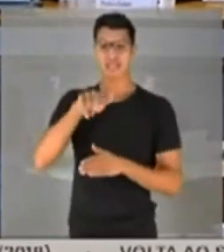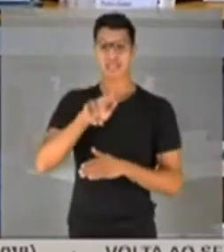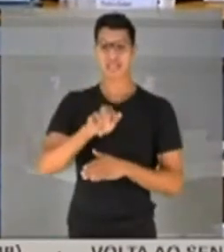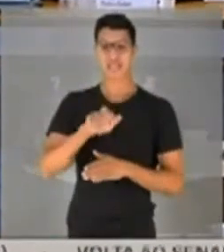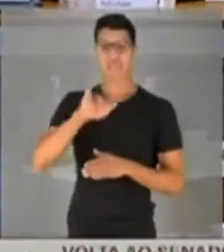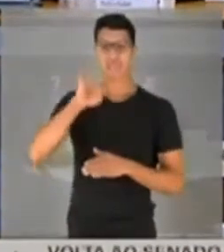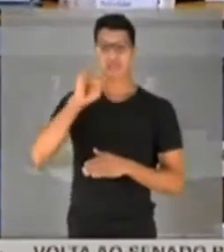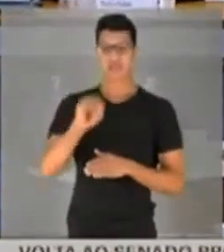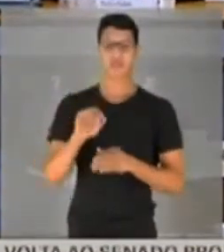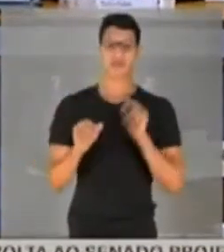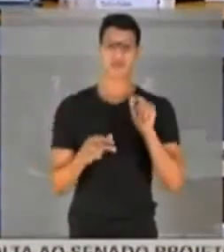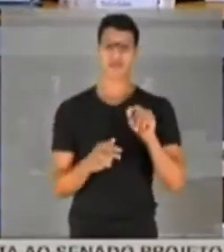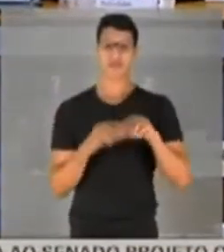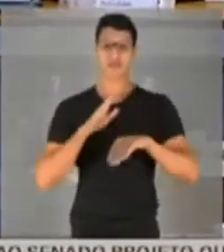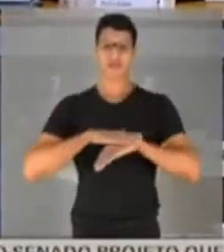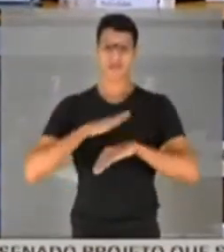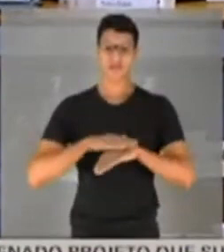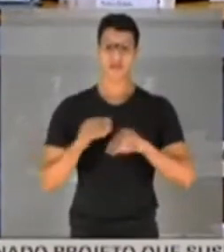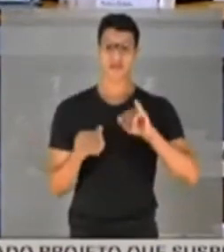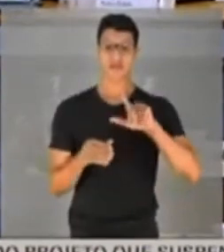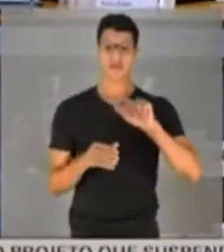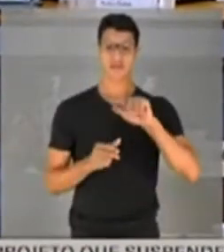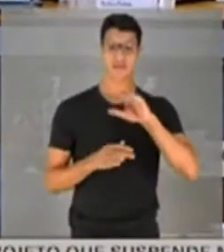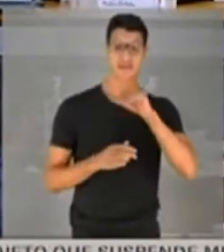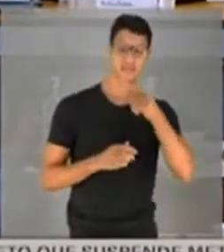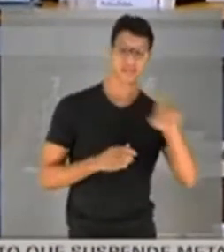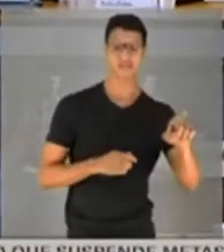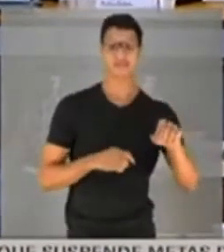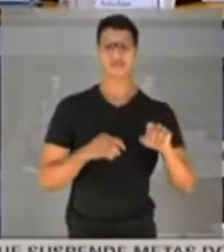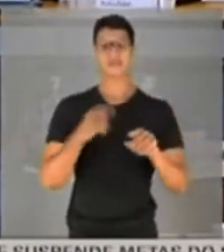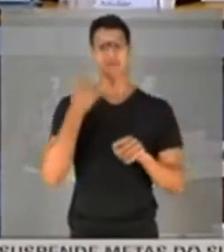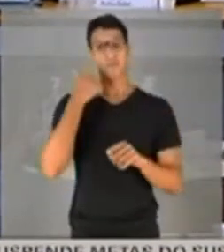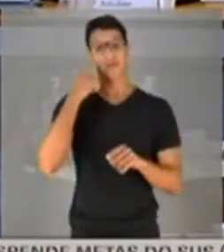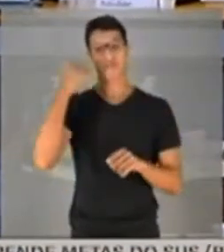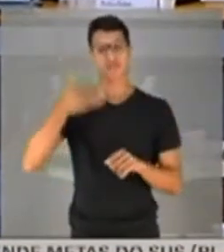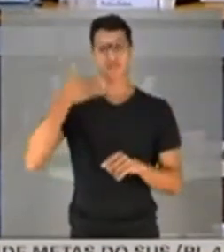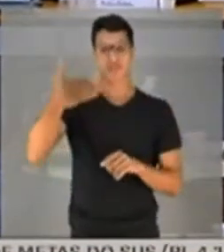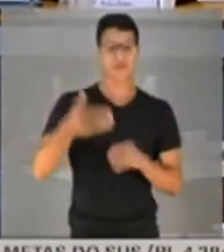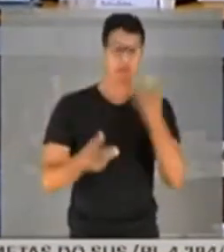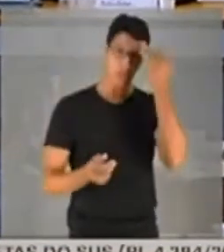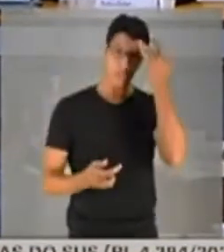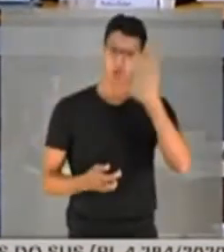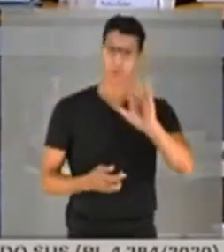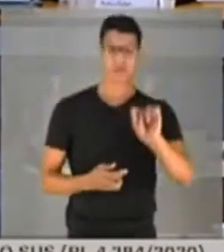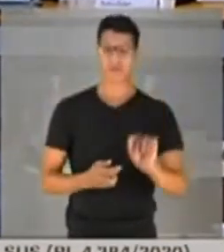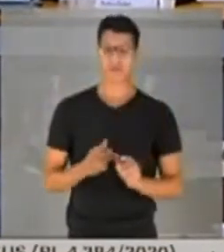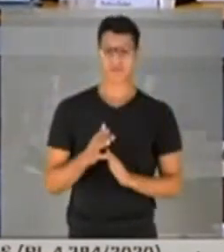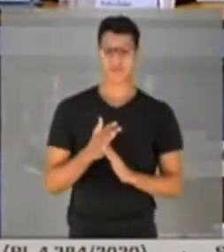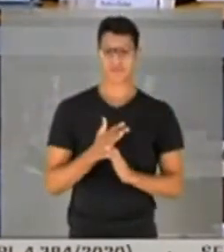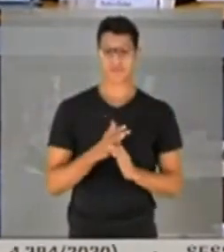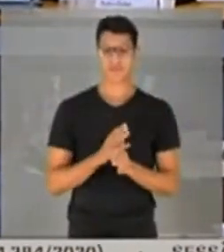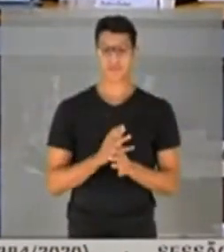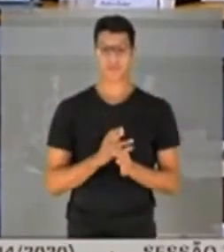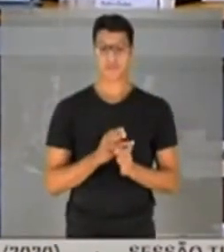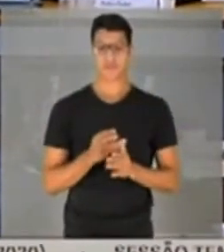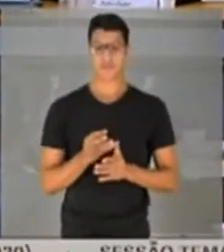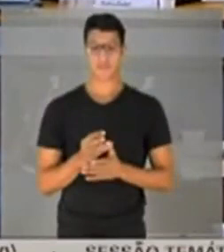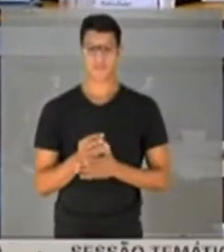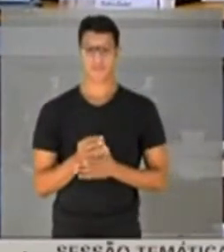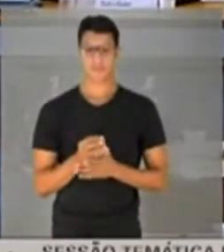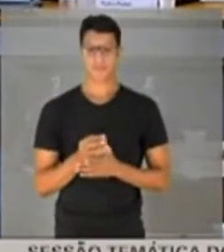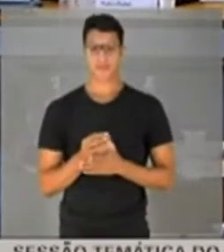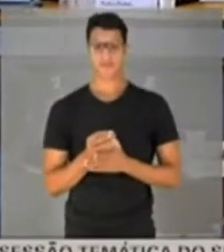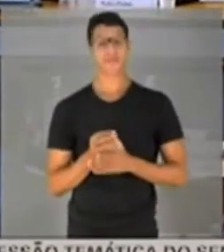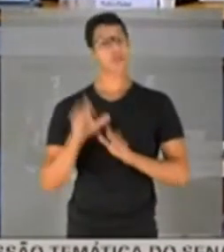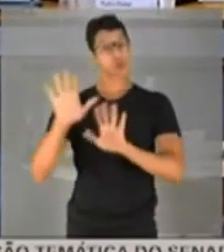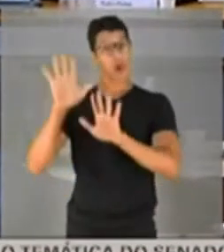que fazem lações e previsões e não sei o quê. É por isso que eu vi o presidente. Não, só um minutinho,